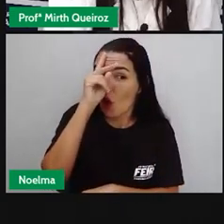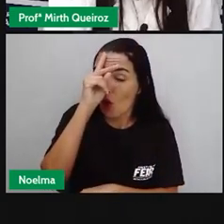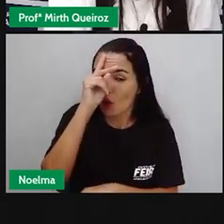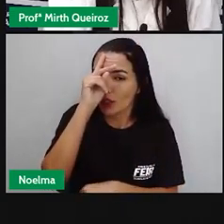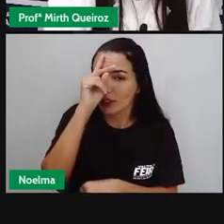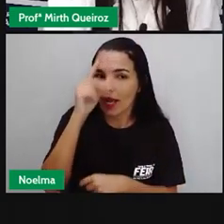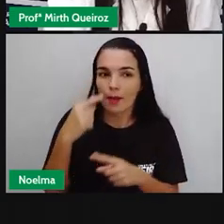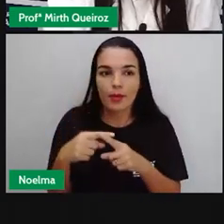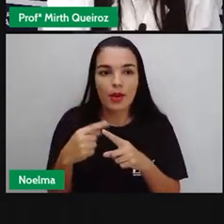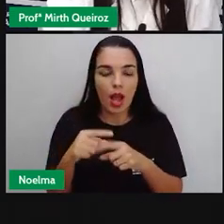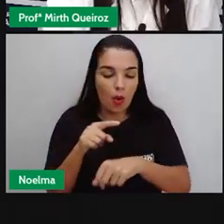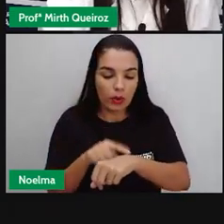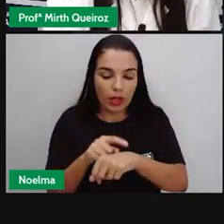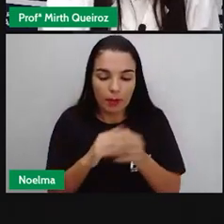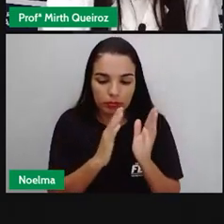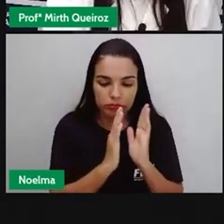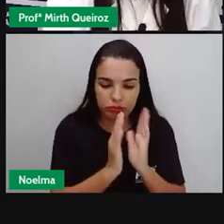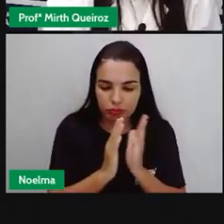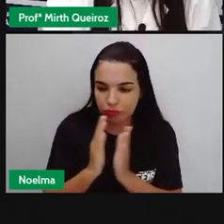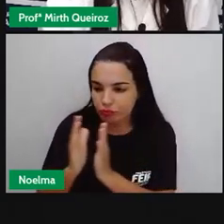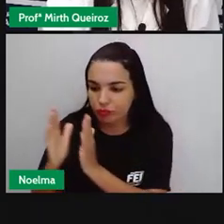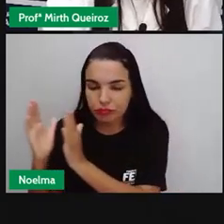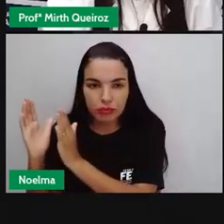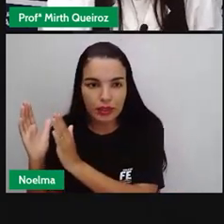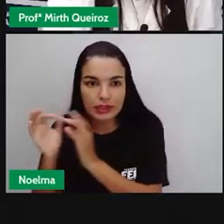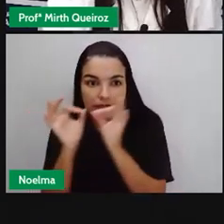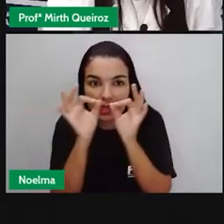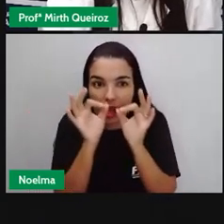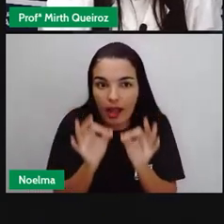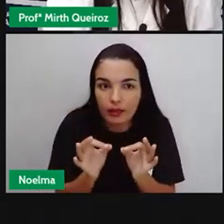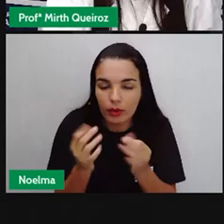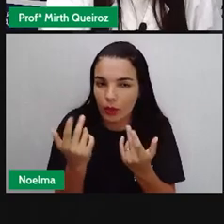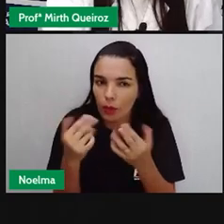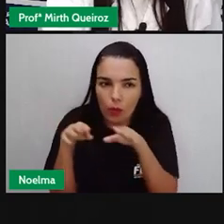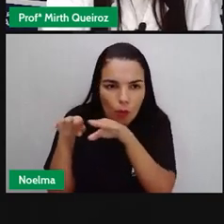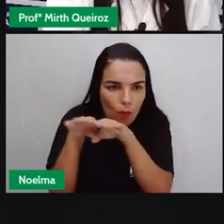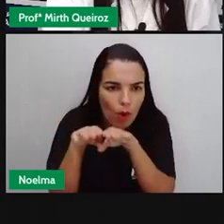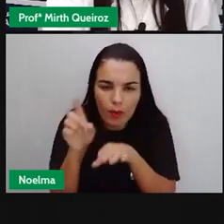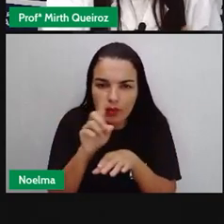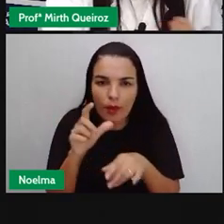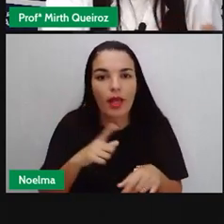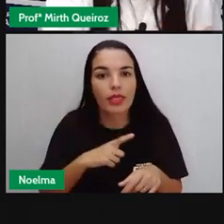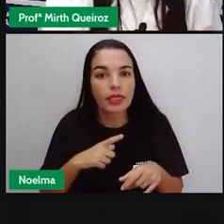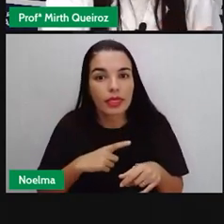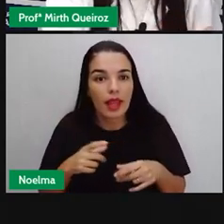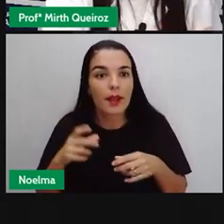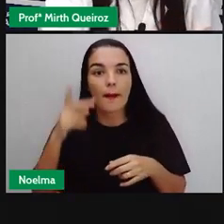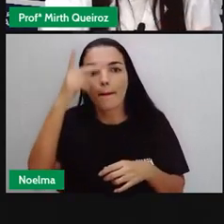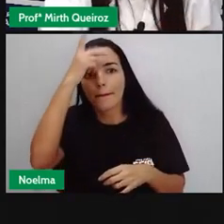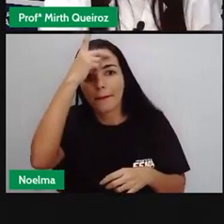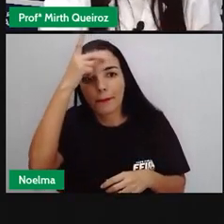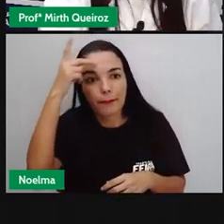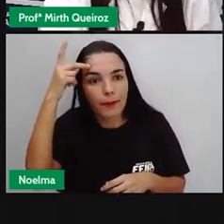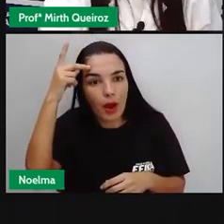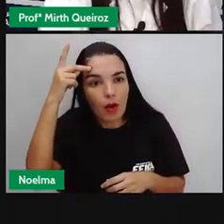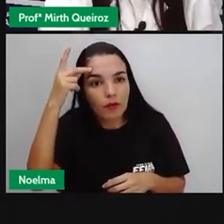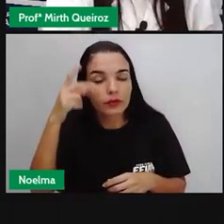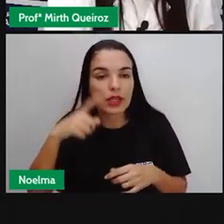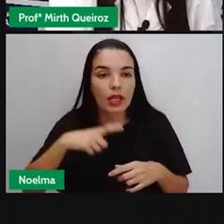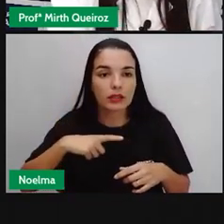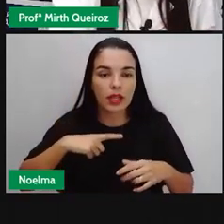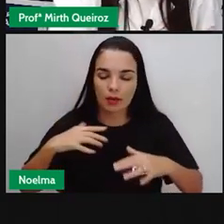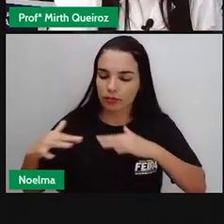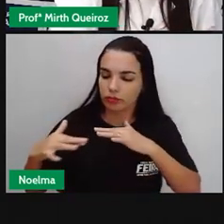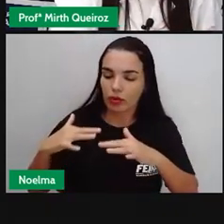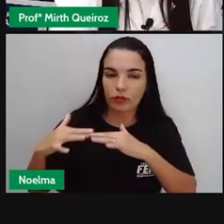tempo cronológico e histórico coincidem São os mesmos Existem povos que vivem diferentes